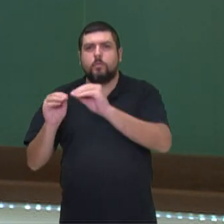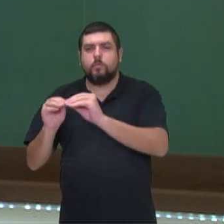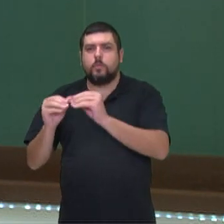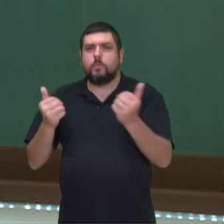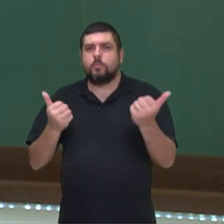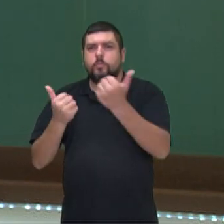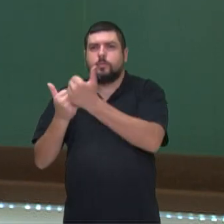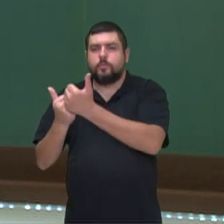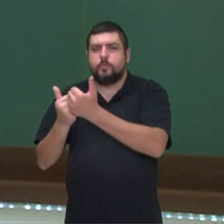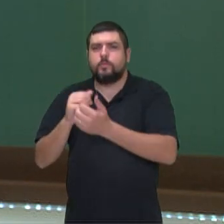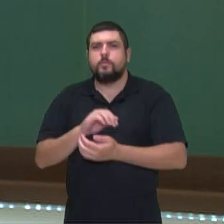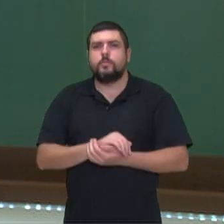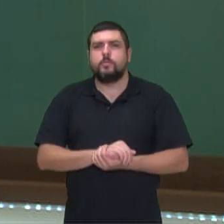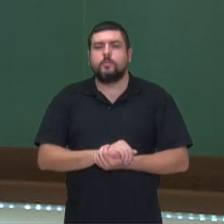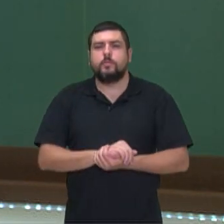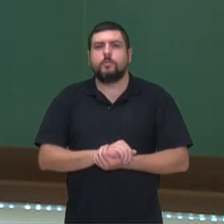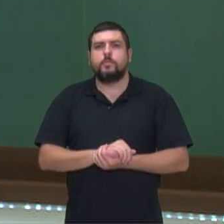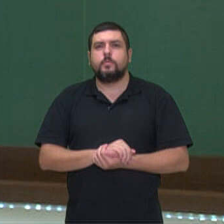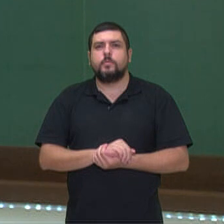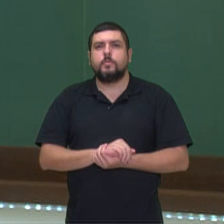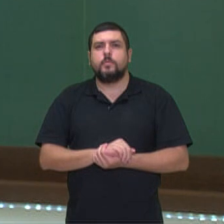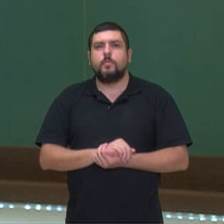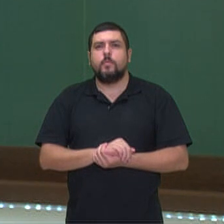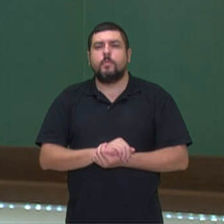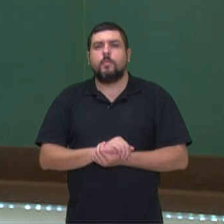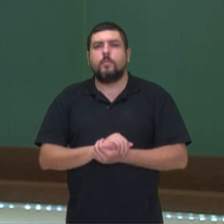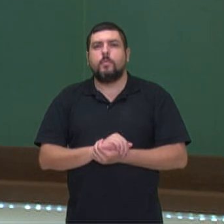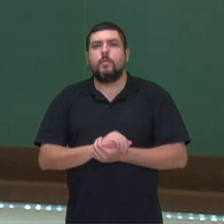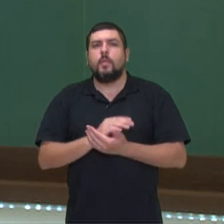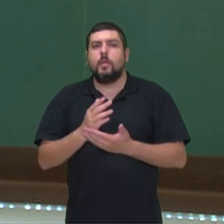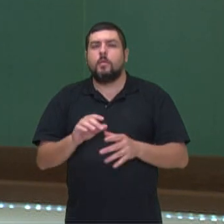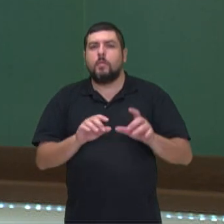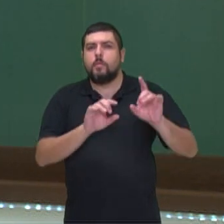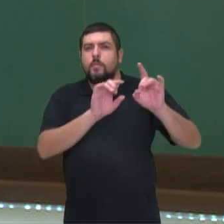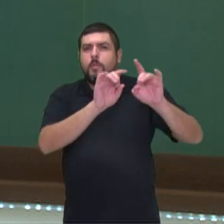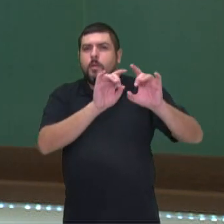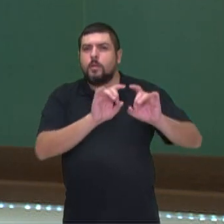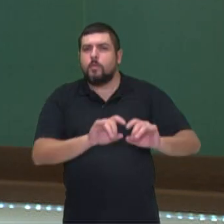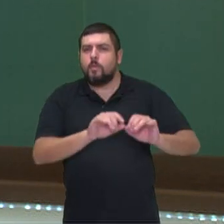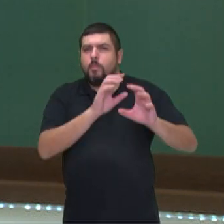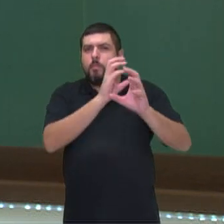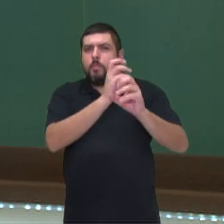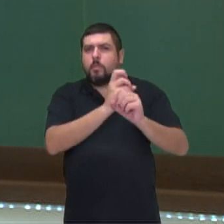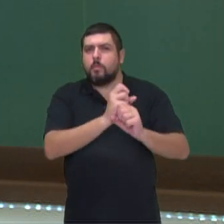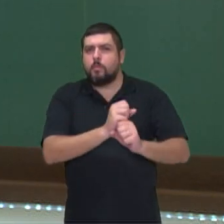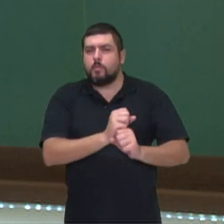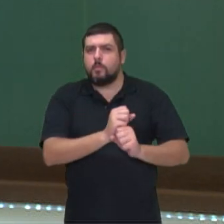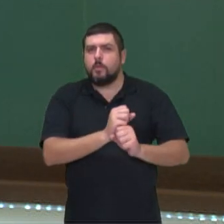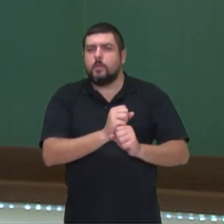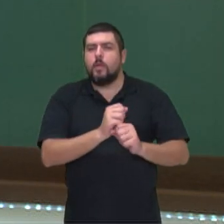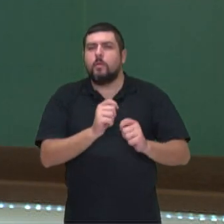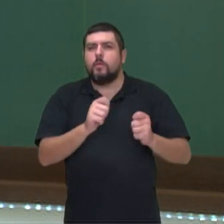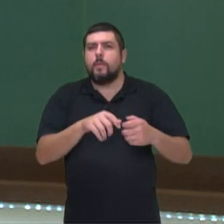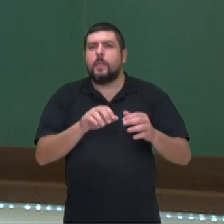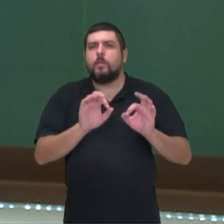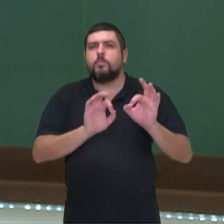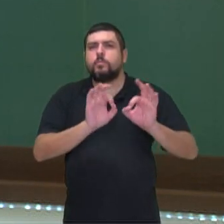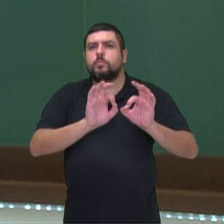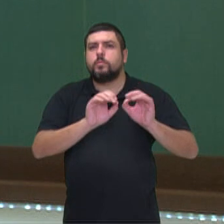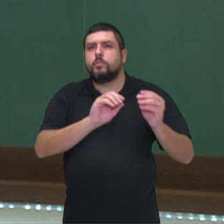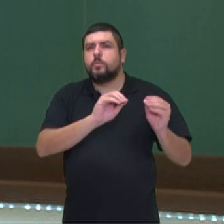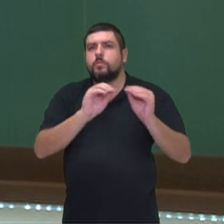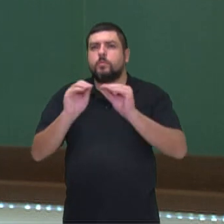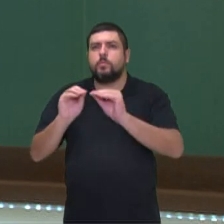encontramos que Y é igual a zero, ou F de X, né? E aqui, nós podemos construir este gráfico colocando essas